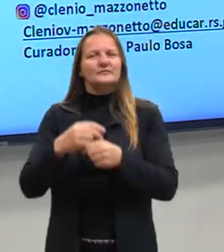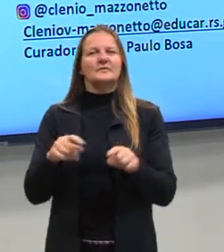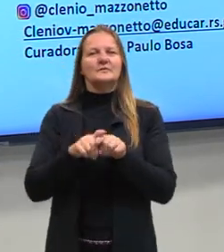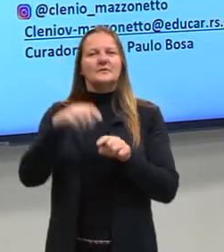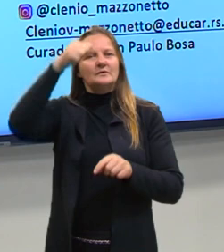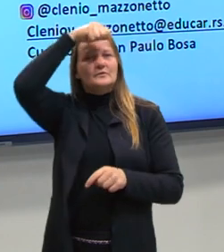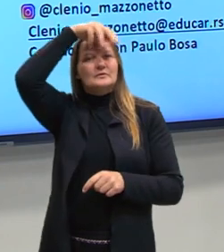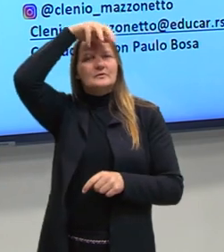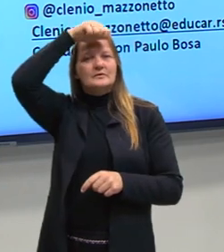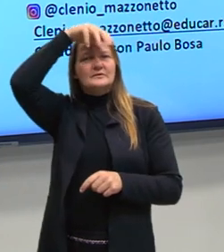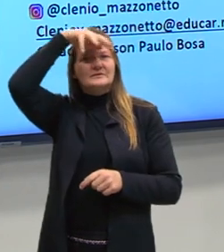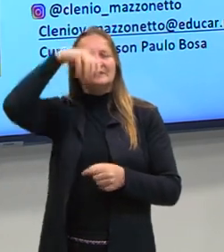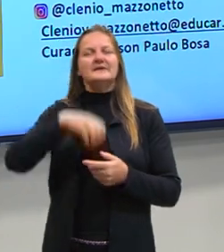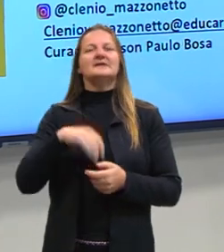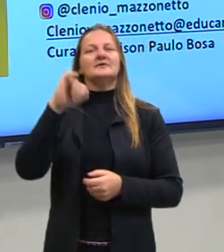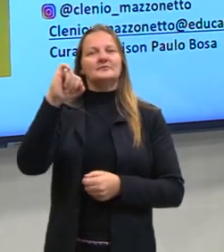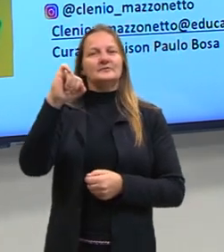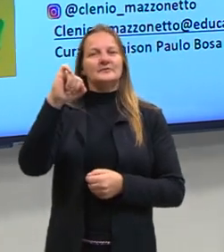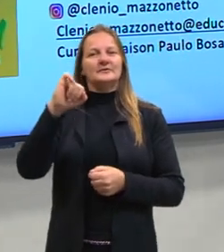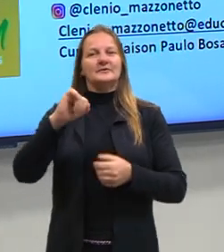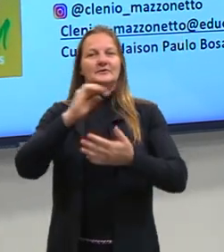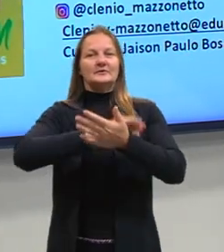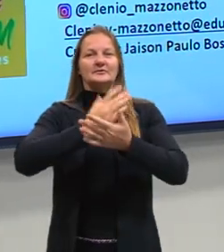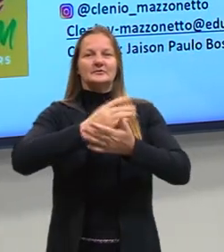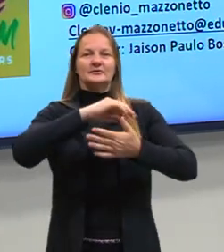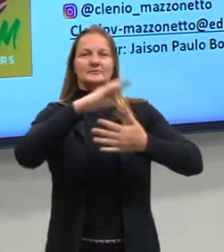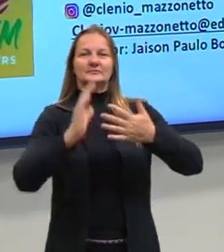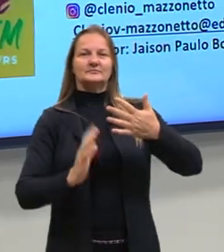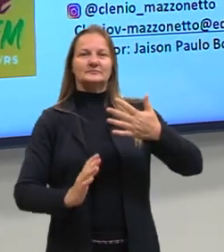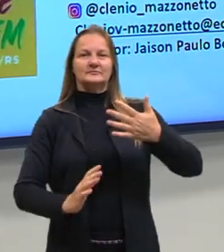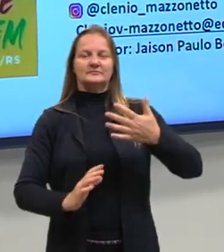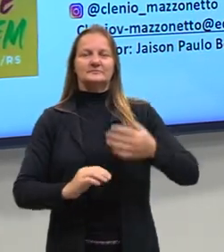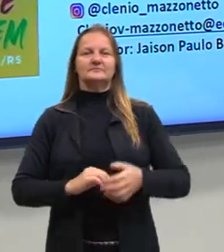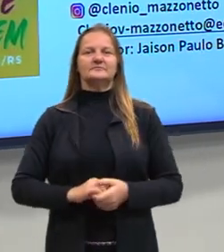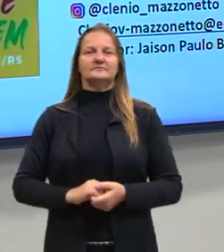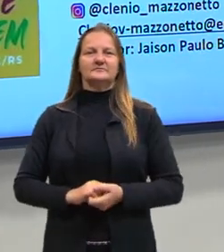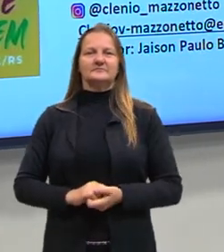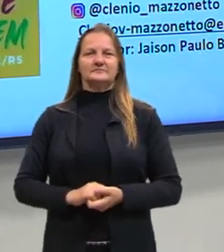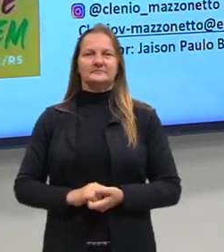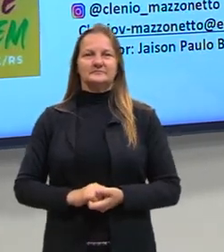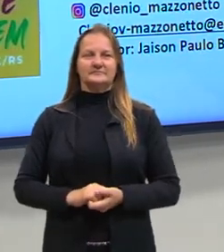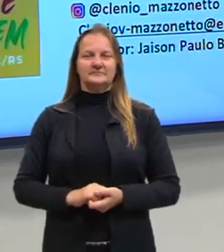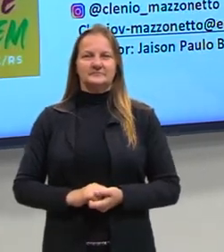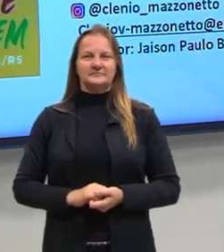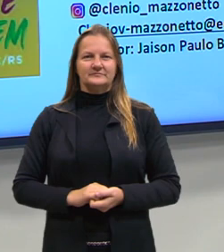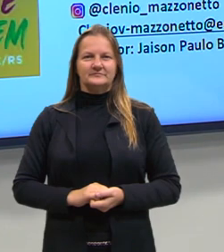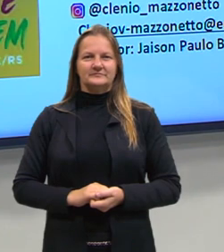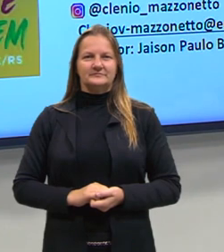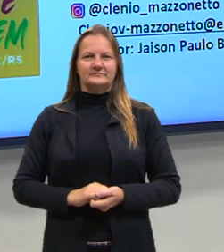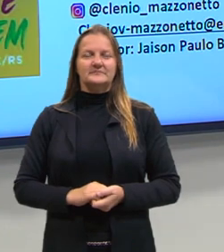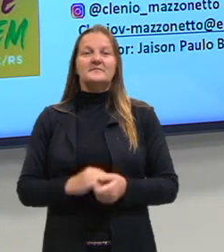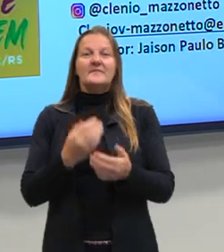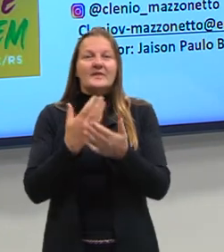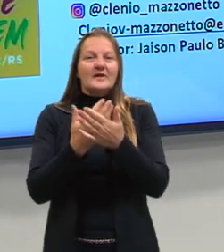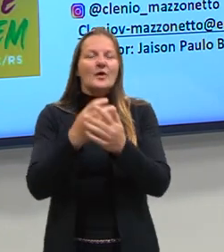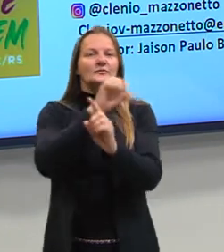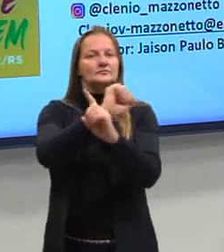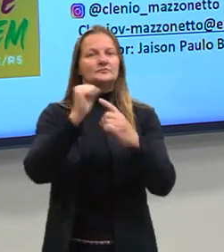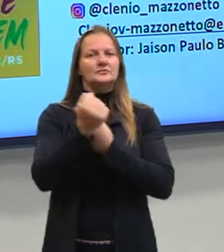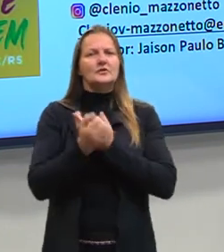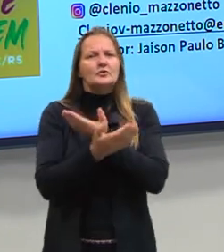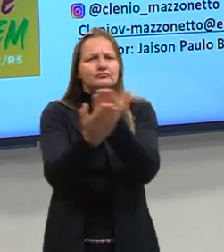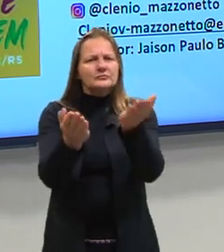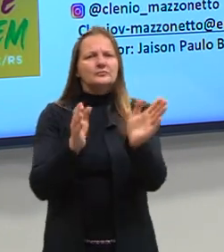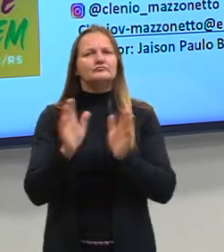Suzane, Suzana e a Lucimeia, as nossas meninas intérpretes de libras para levar essa aula de sociologia até